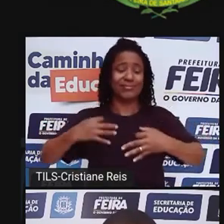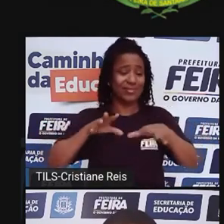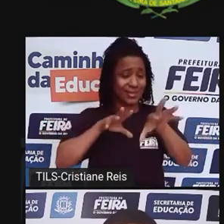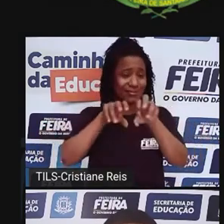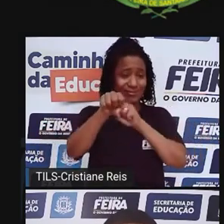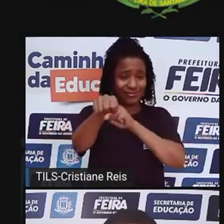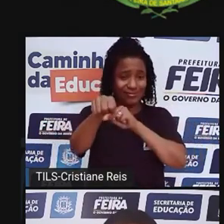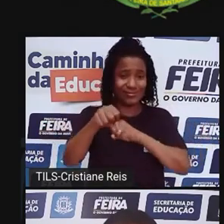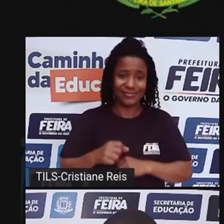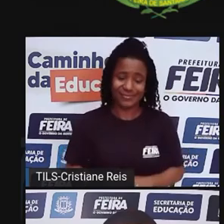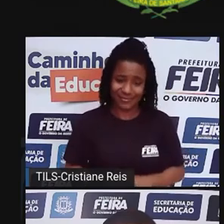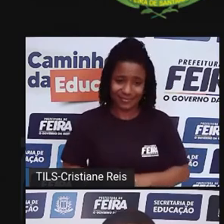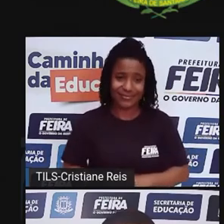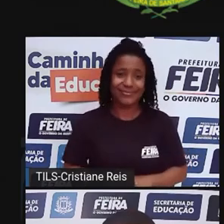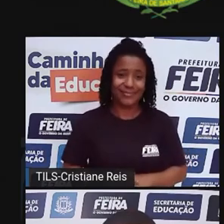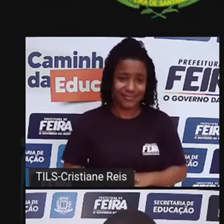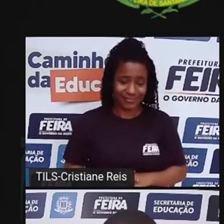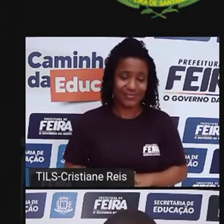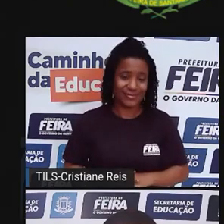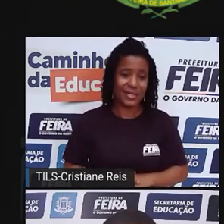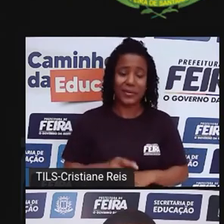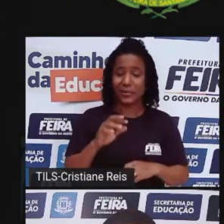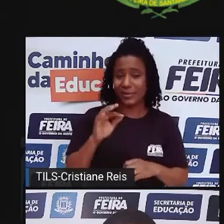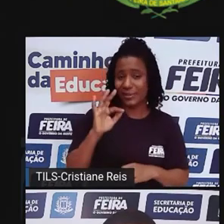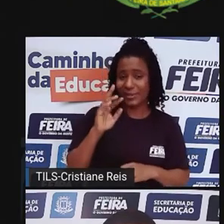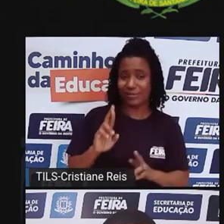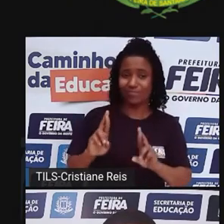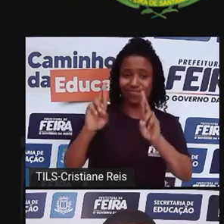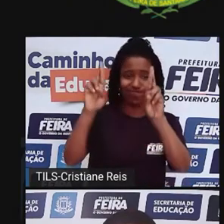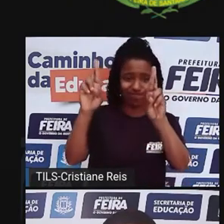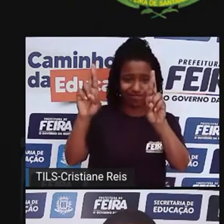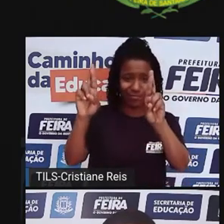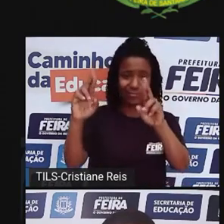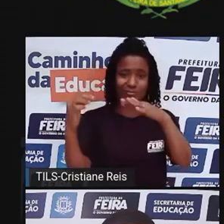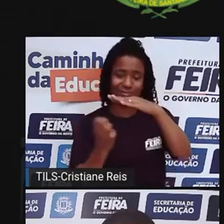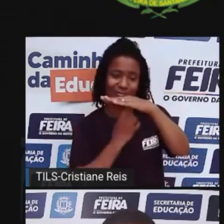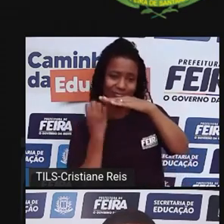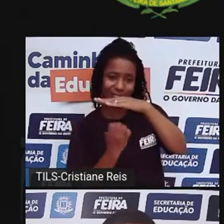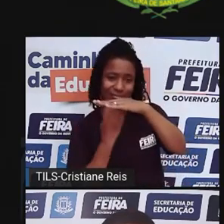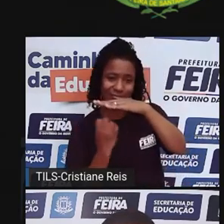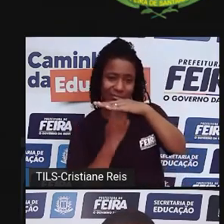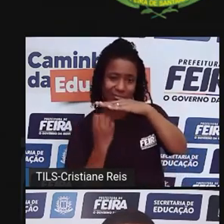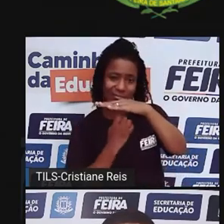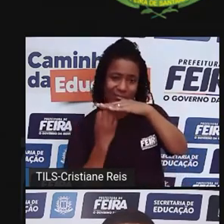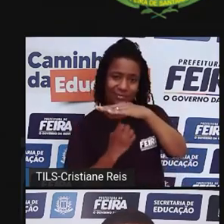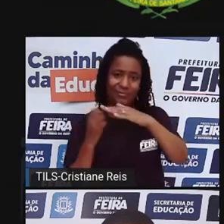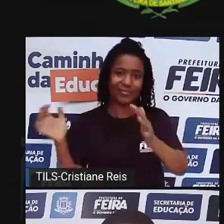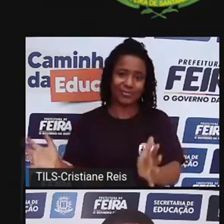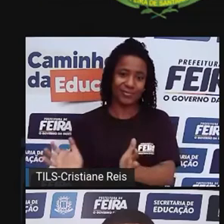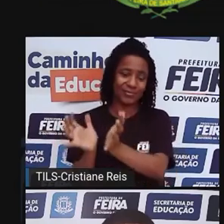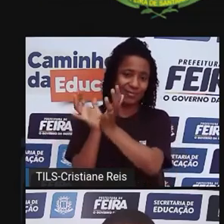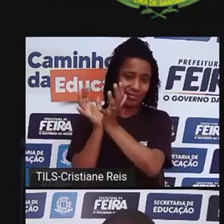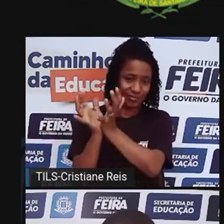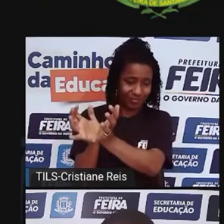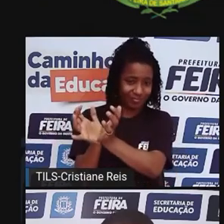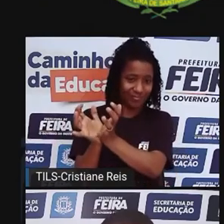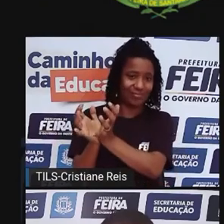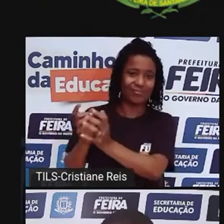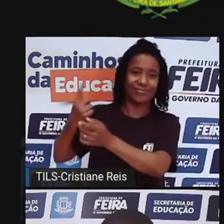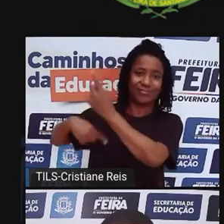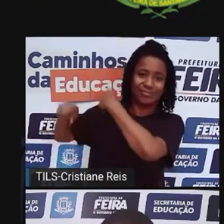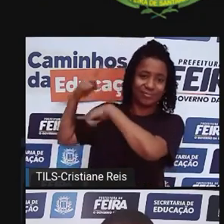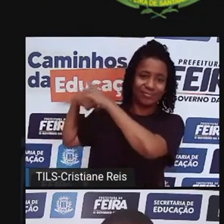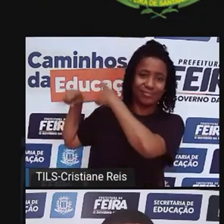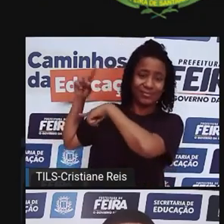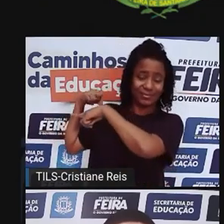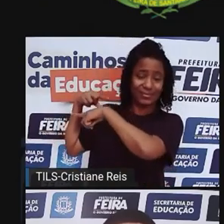estarão nos grandes cargos de poder, nas grandes empresas. Então, essa galera, esse grupo, que historicamente desde Cabral,